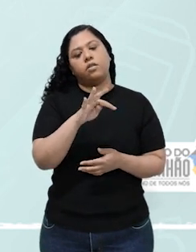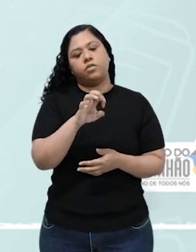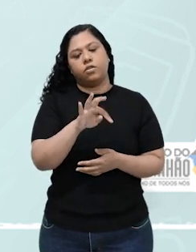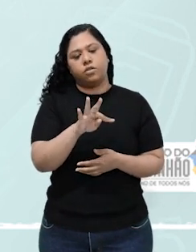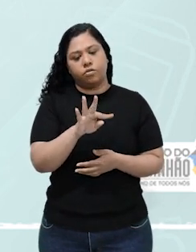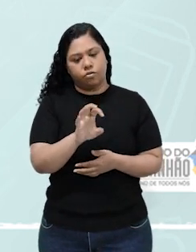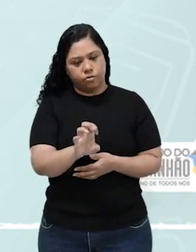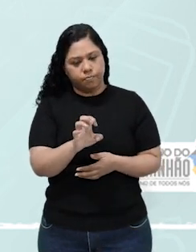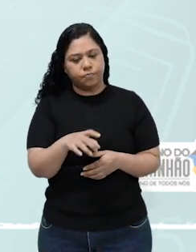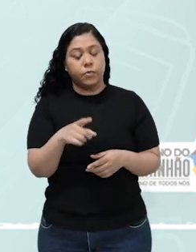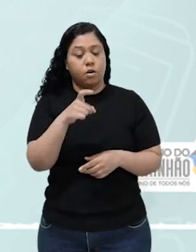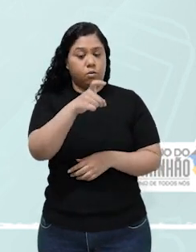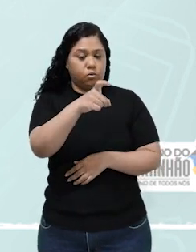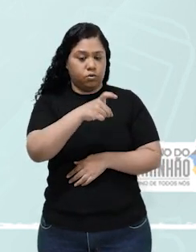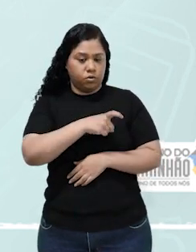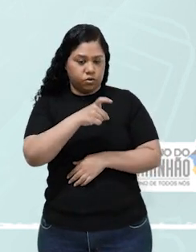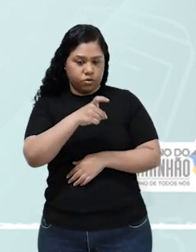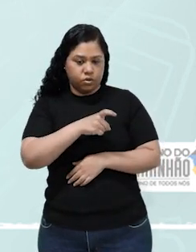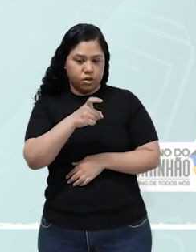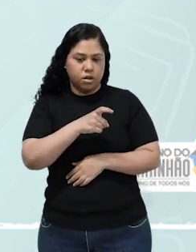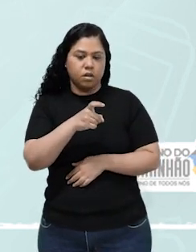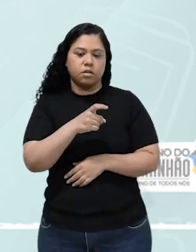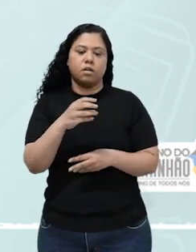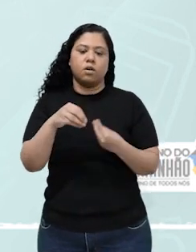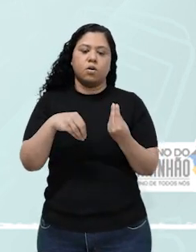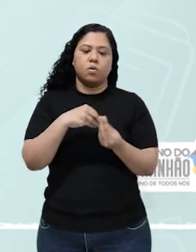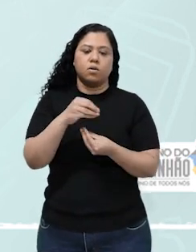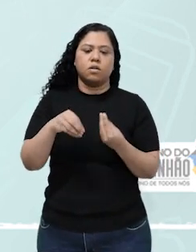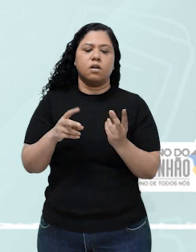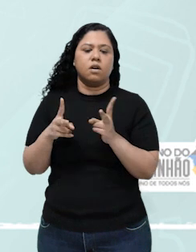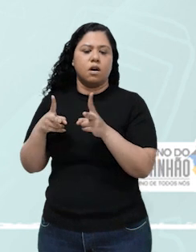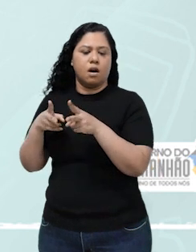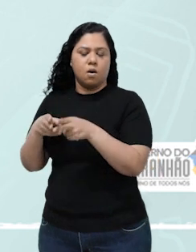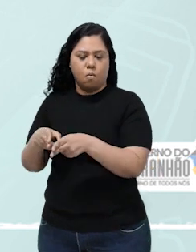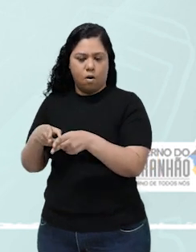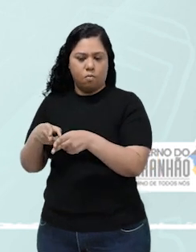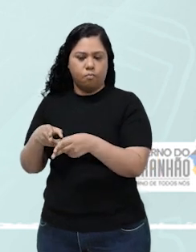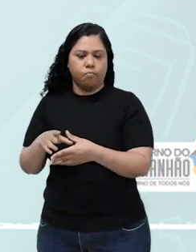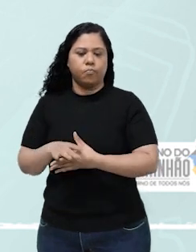X, as concentrações dos reagentes e produtos são as mesmas.